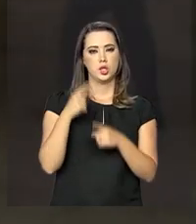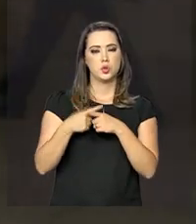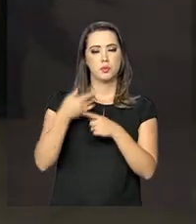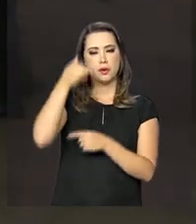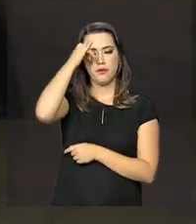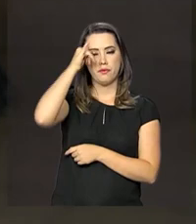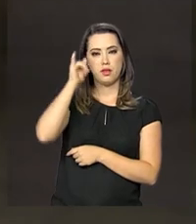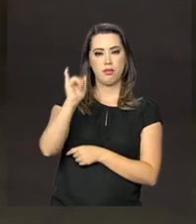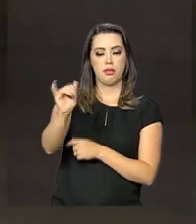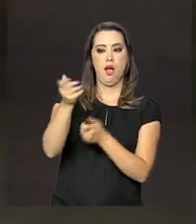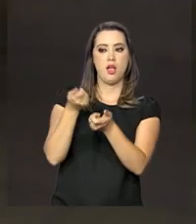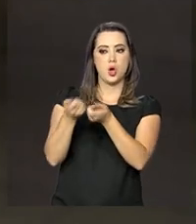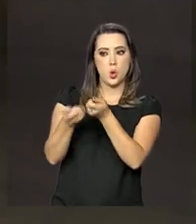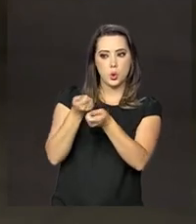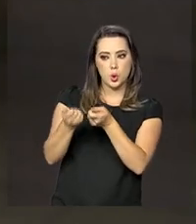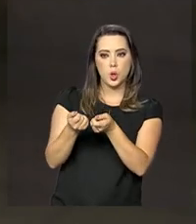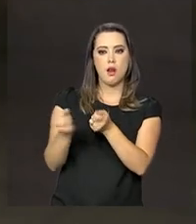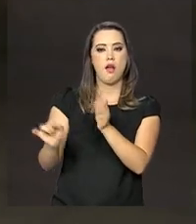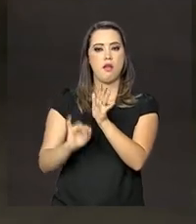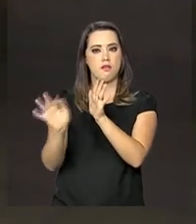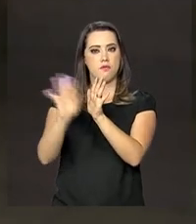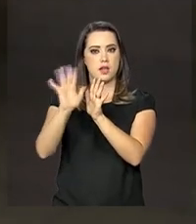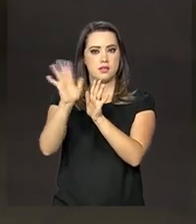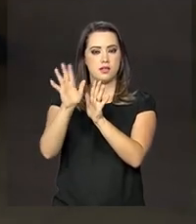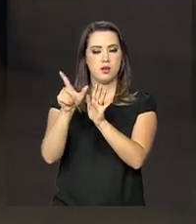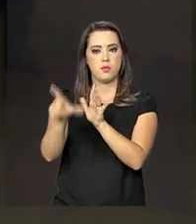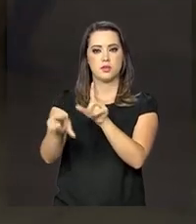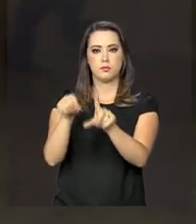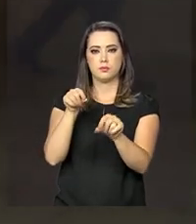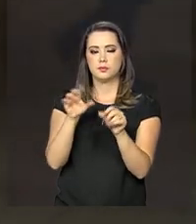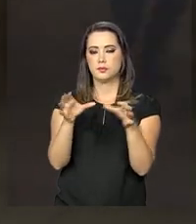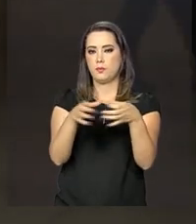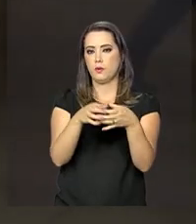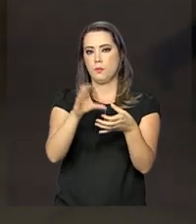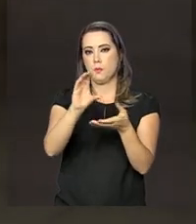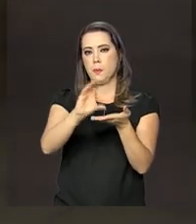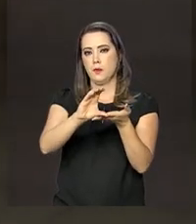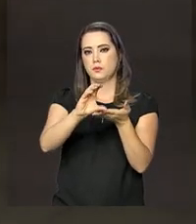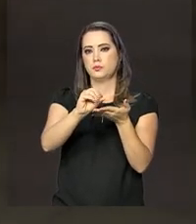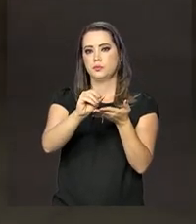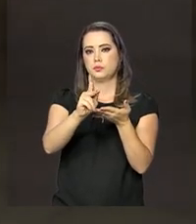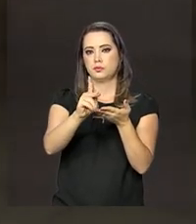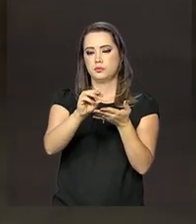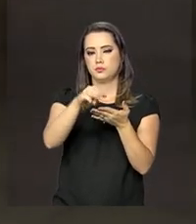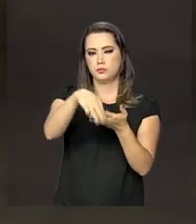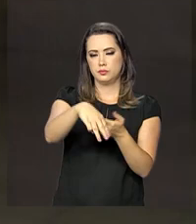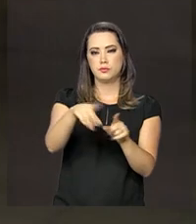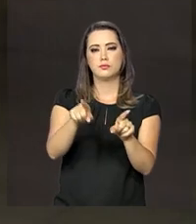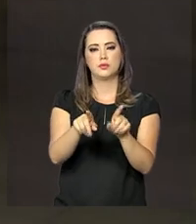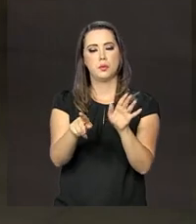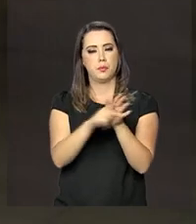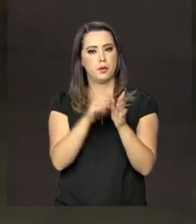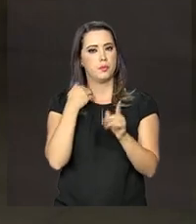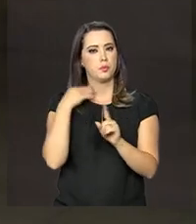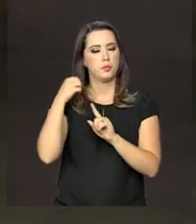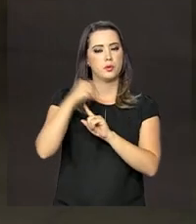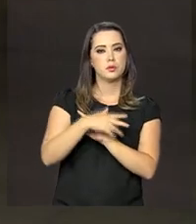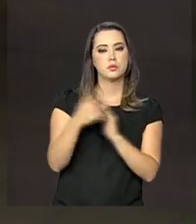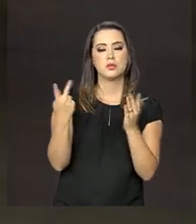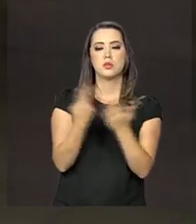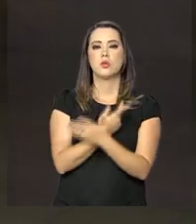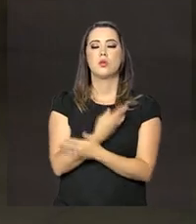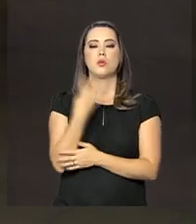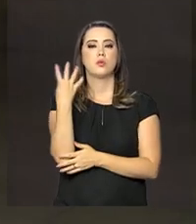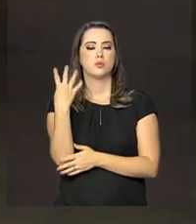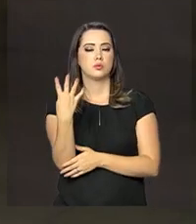combate e controle da inflação. Ela é definida nas reuniões do COPOM, o Comitê de Política Monetária do Banco Central, que acontecem a